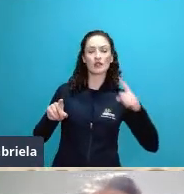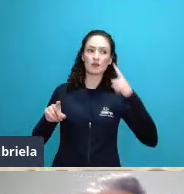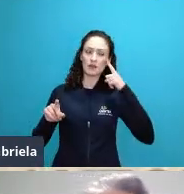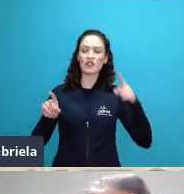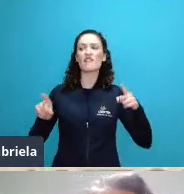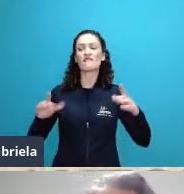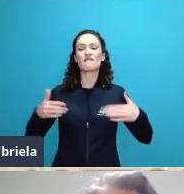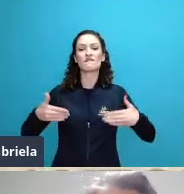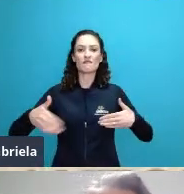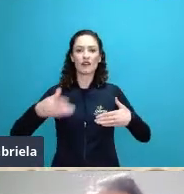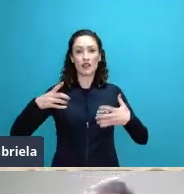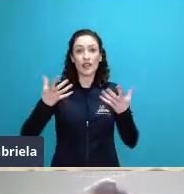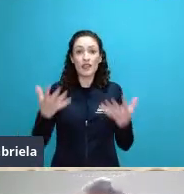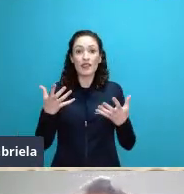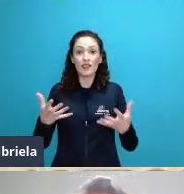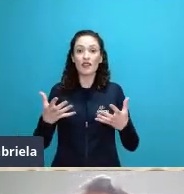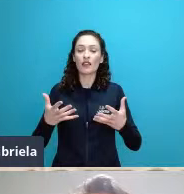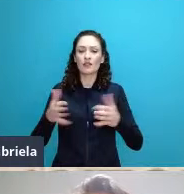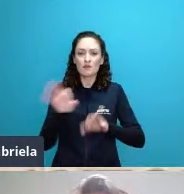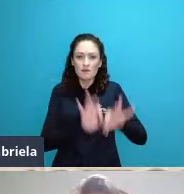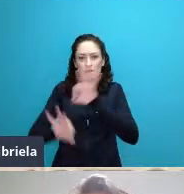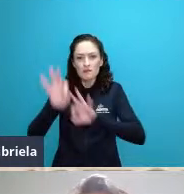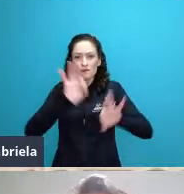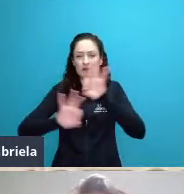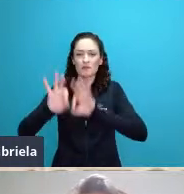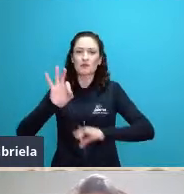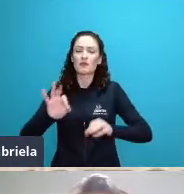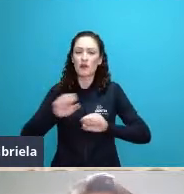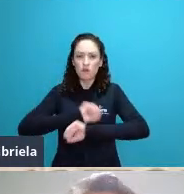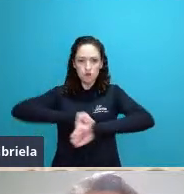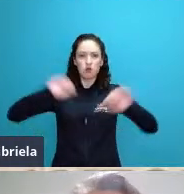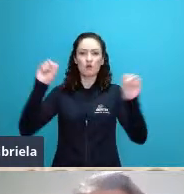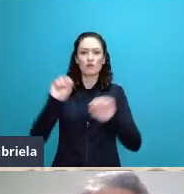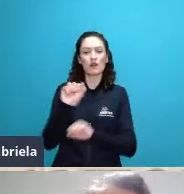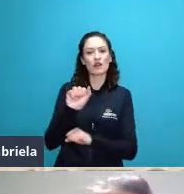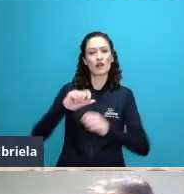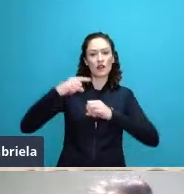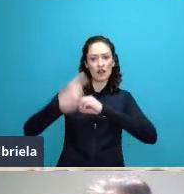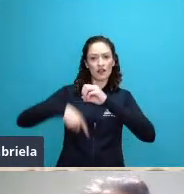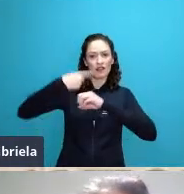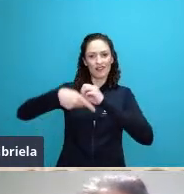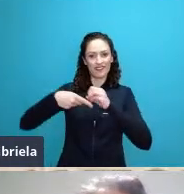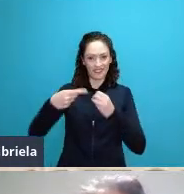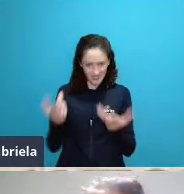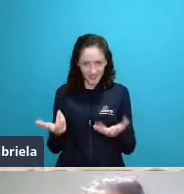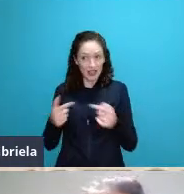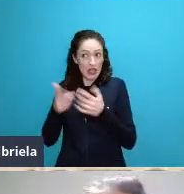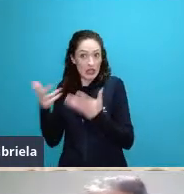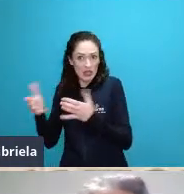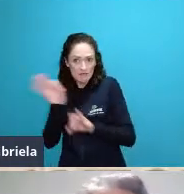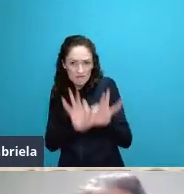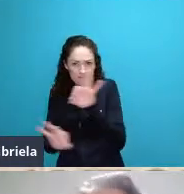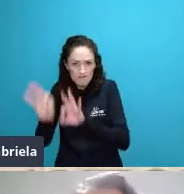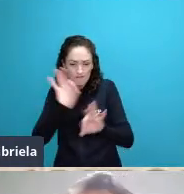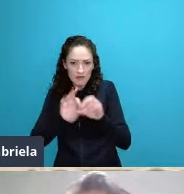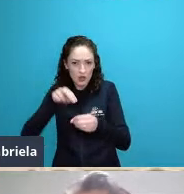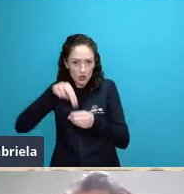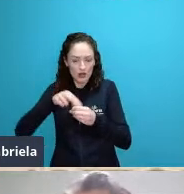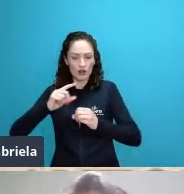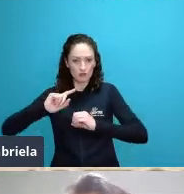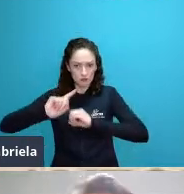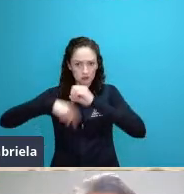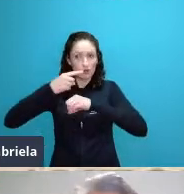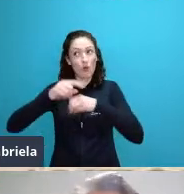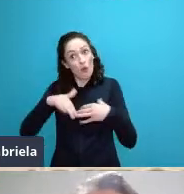seja para fins bélicos com desenvolvimento de bombas nucleares ou também para energia nuclear para